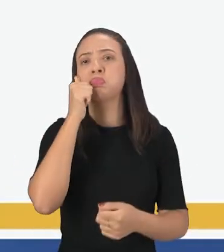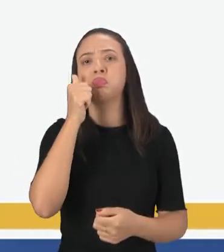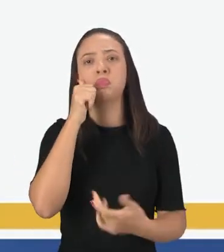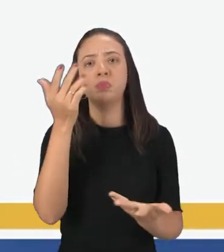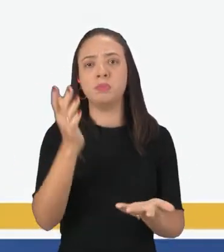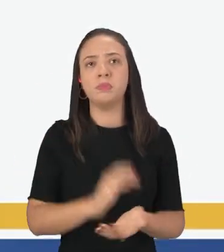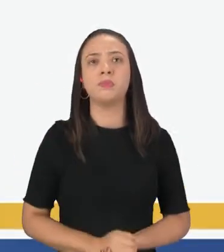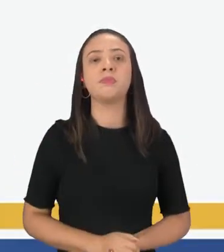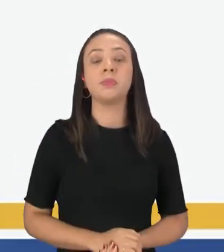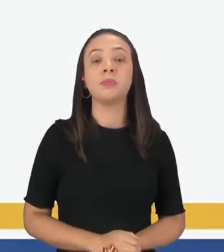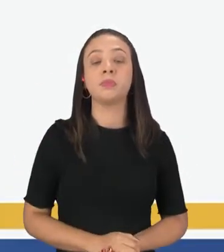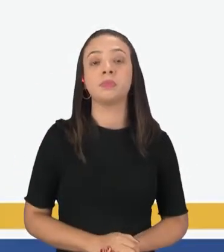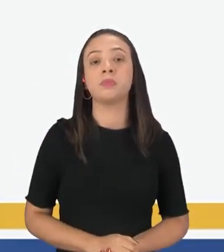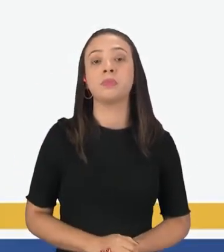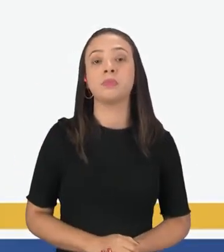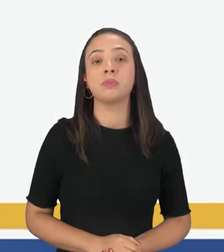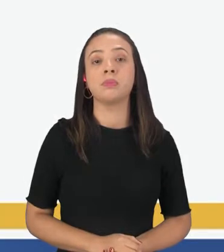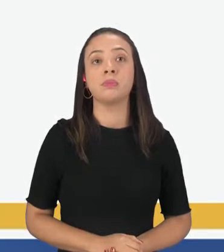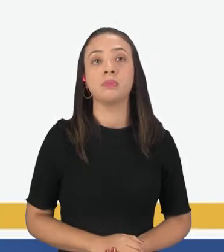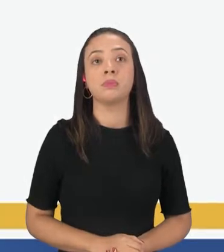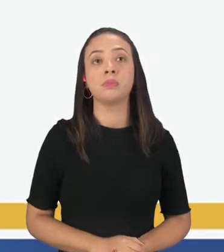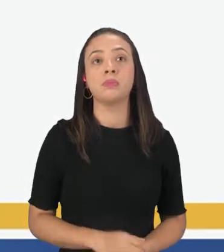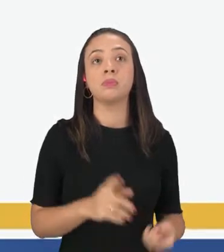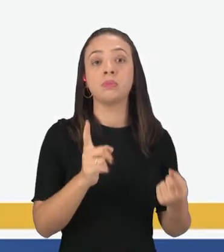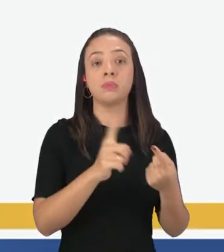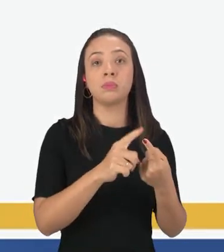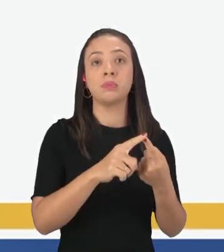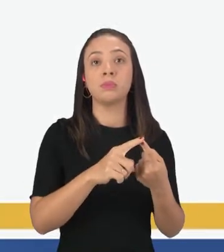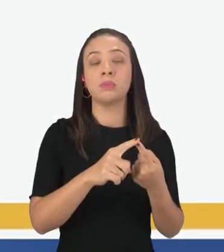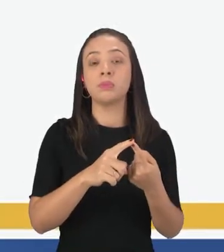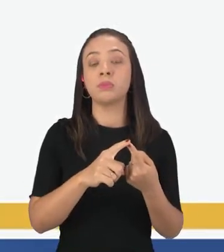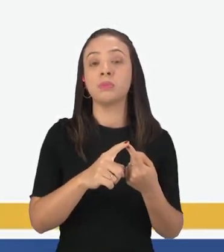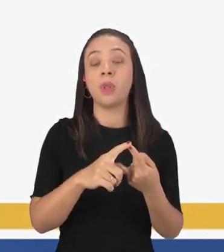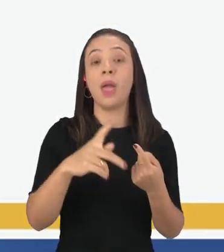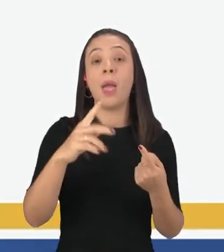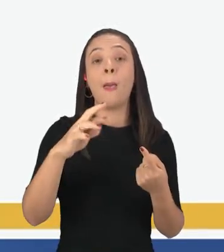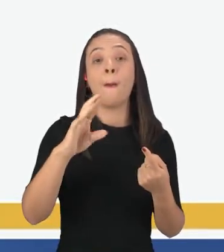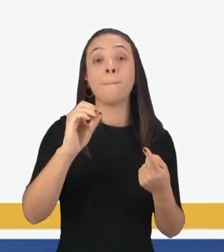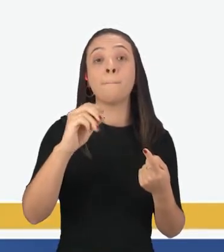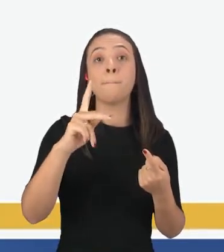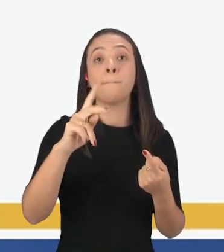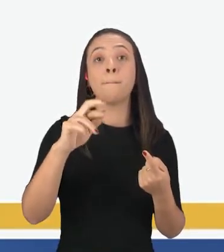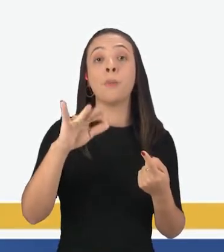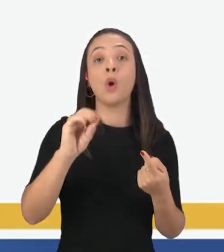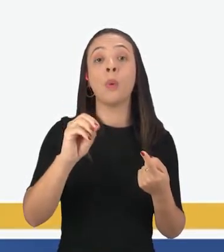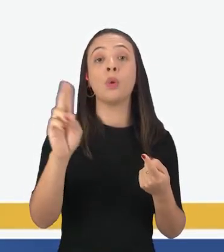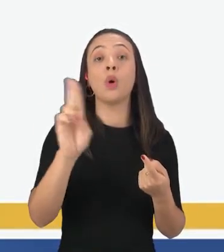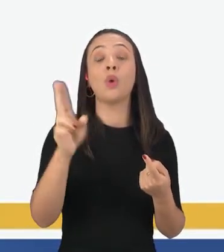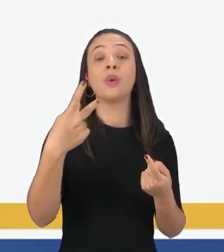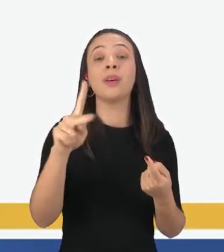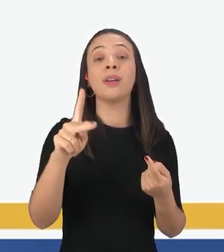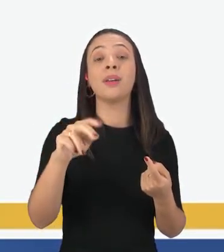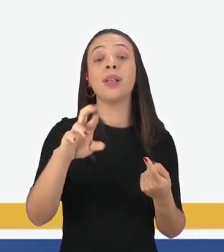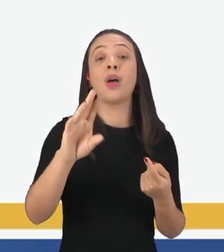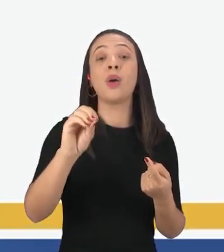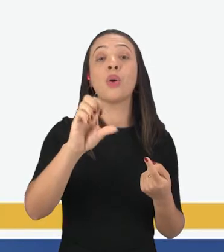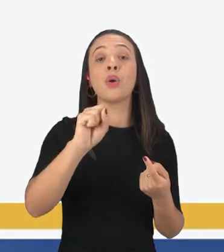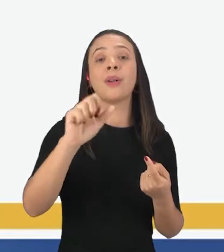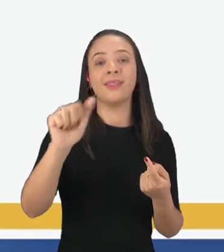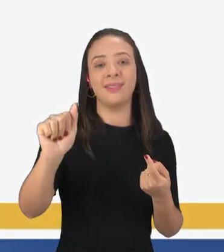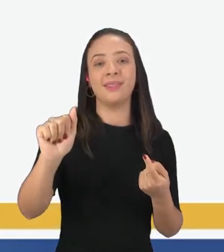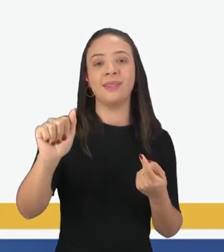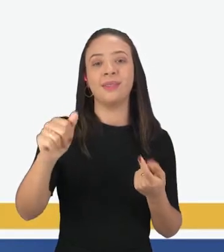ao gênero feminino. Quando eu falo próprio, é rosa, o nome de uma mulher, rosa.